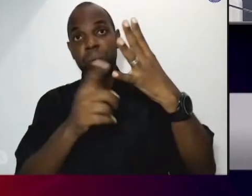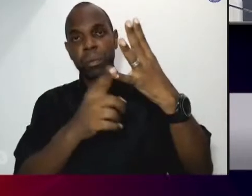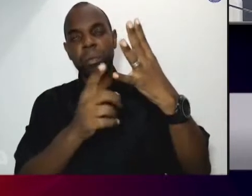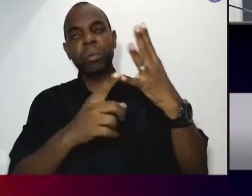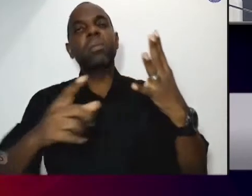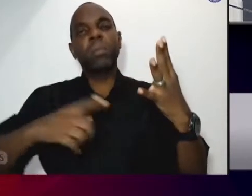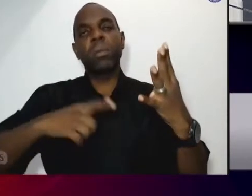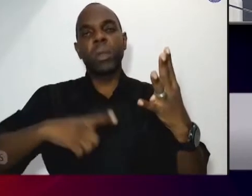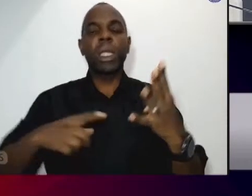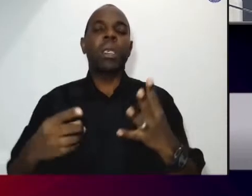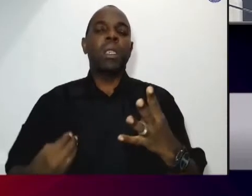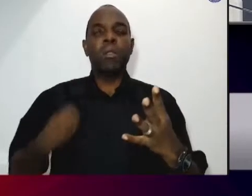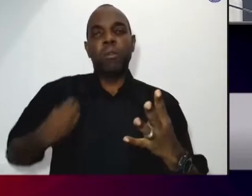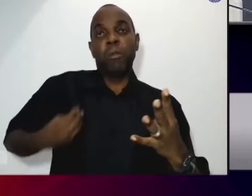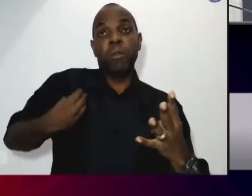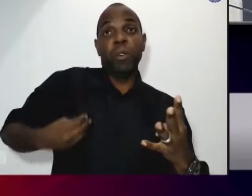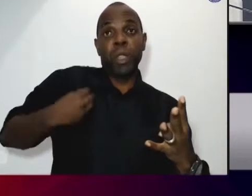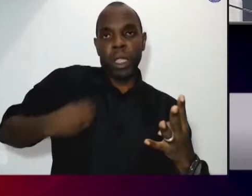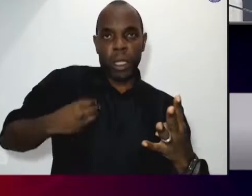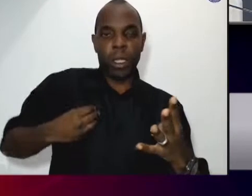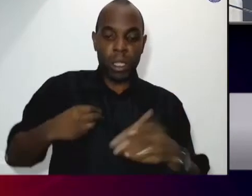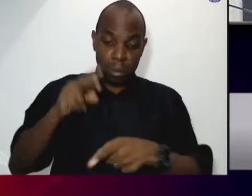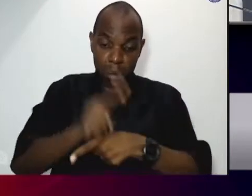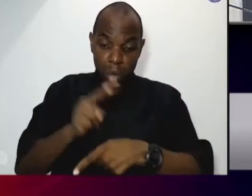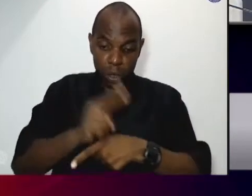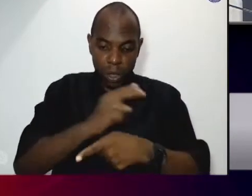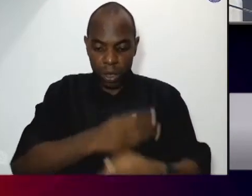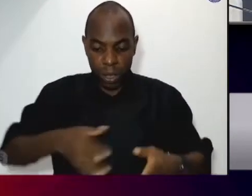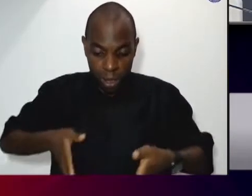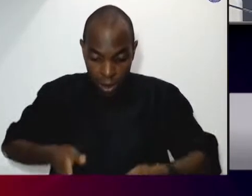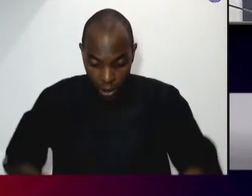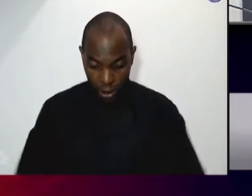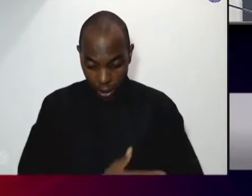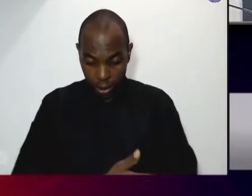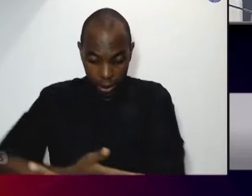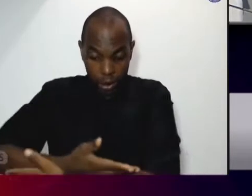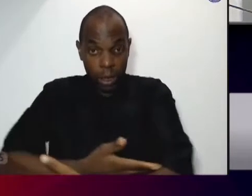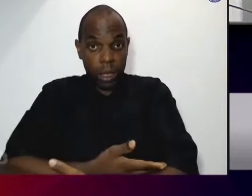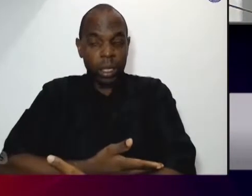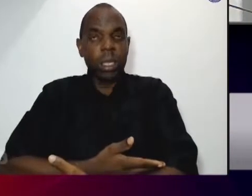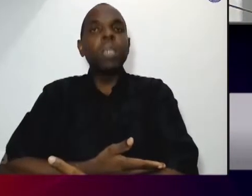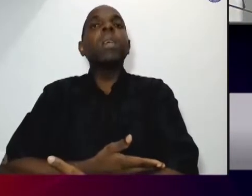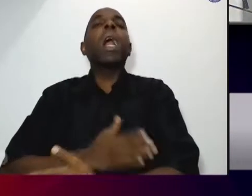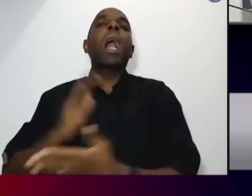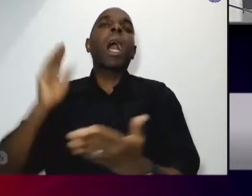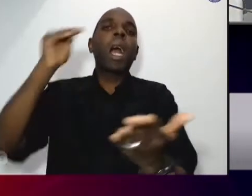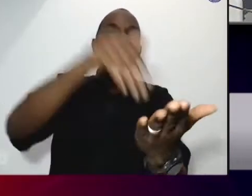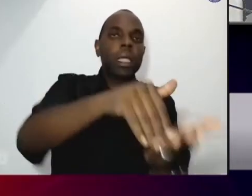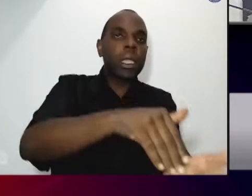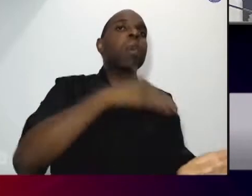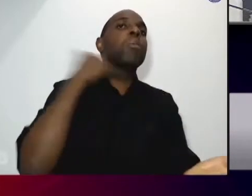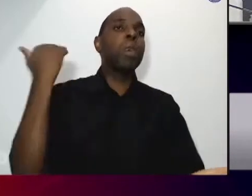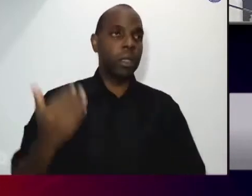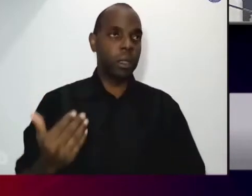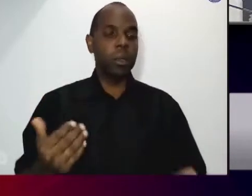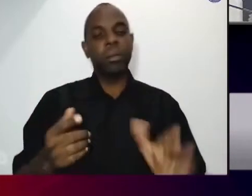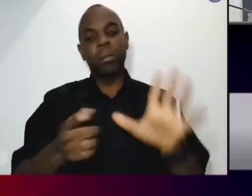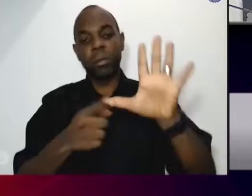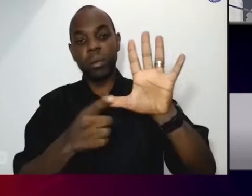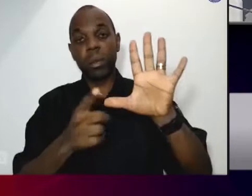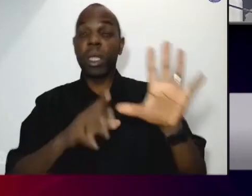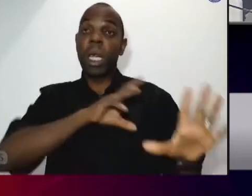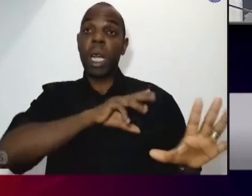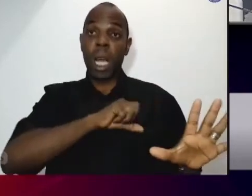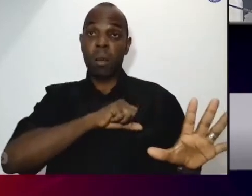vida da fecundação ao seu fim natural. Quinto, despertar as famílias para a beleza do amor. Sexto,